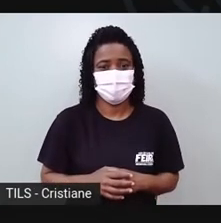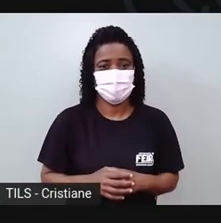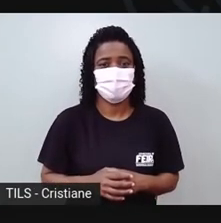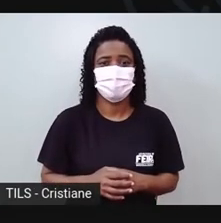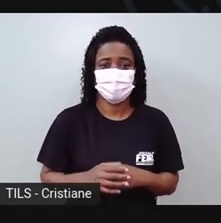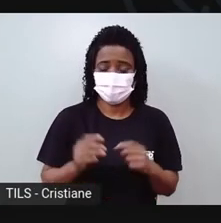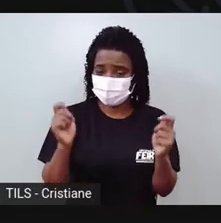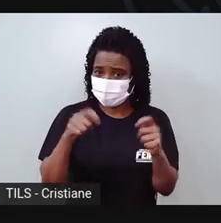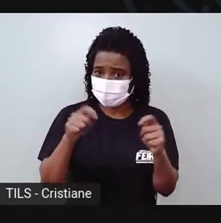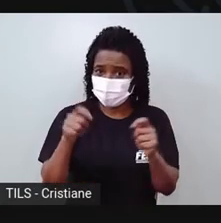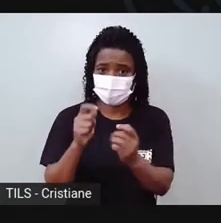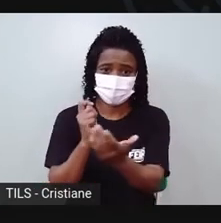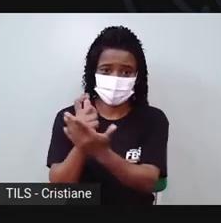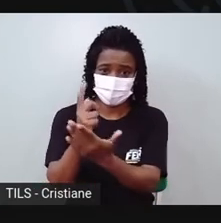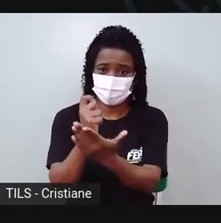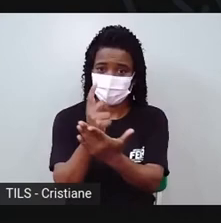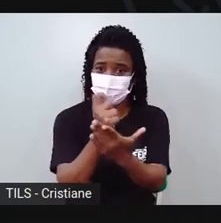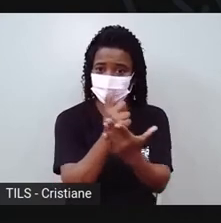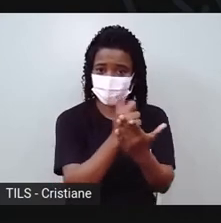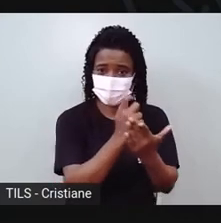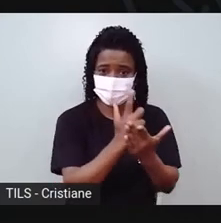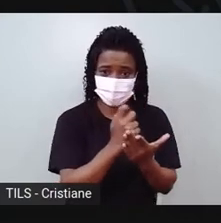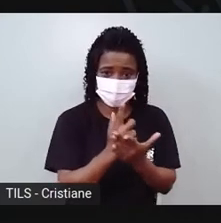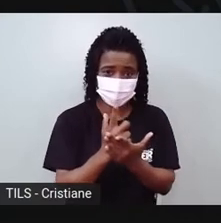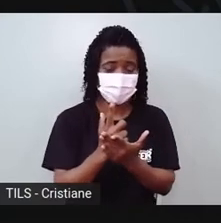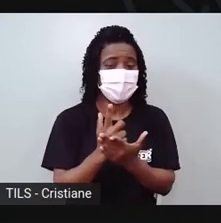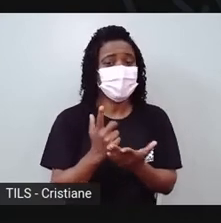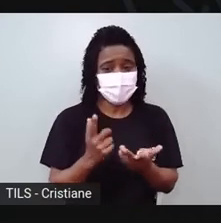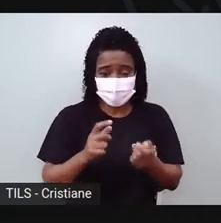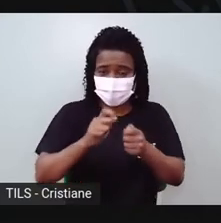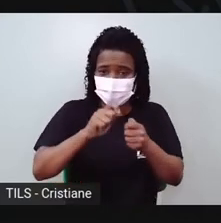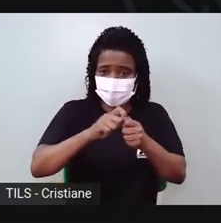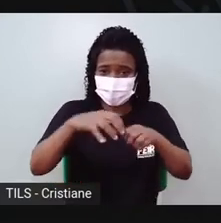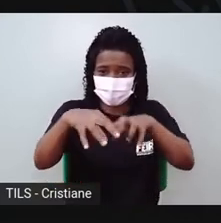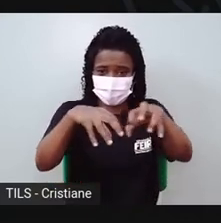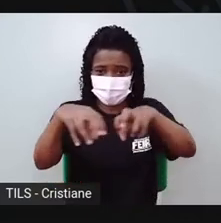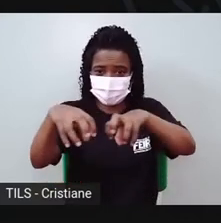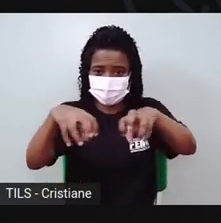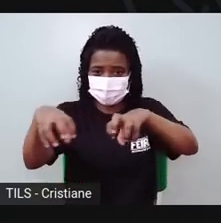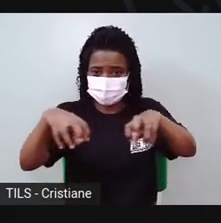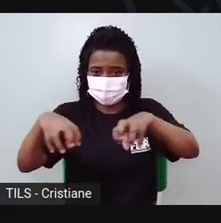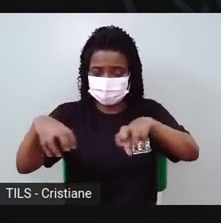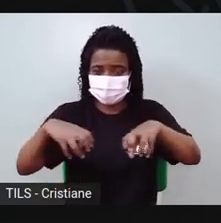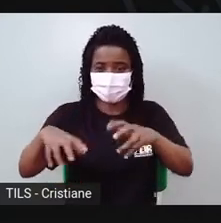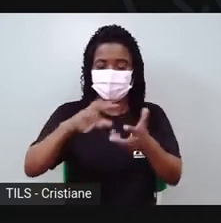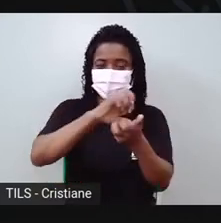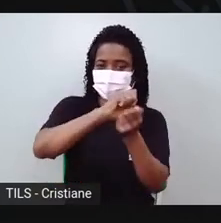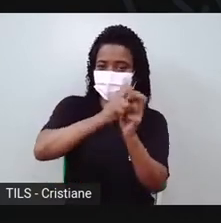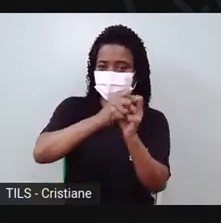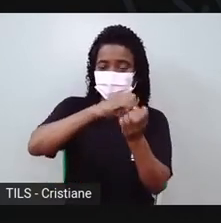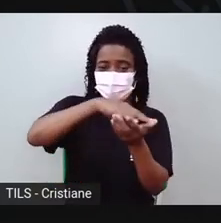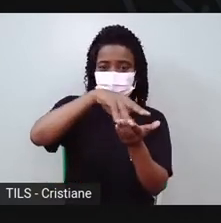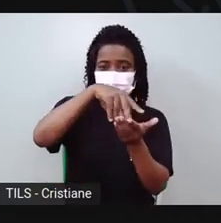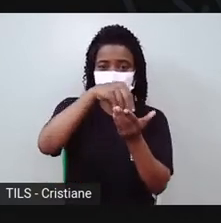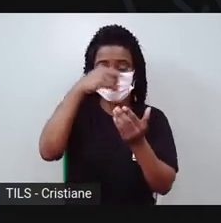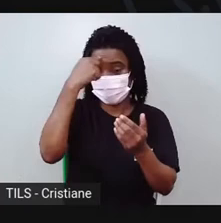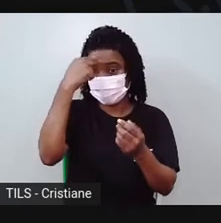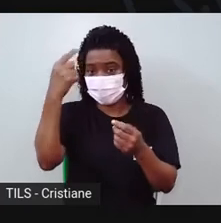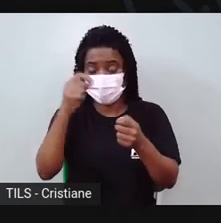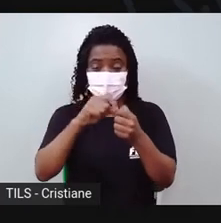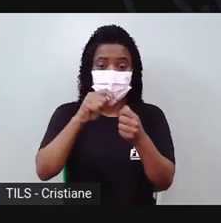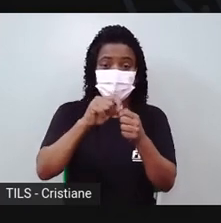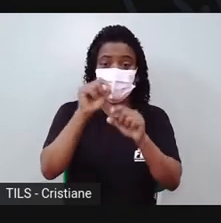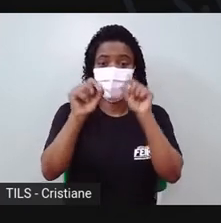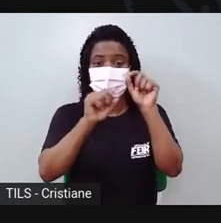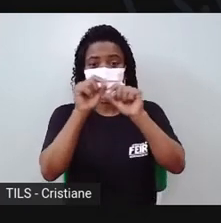fazer bastante coisa. E a arte é isso, né? A gente vai criando, vai pensando, que é que eu vou fazer aqui agora?